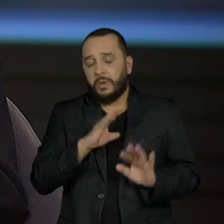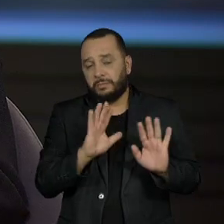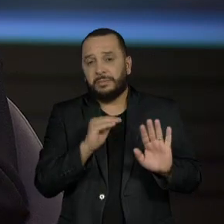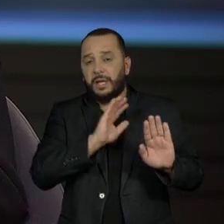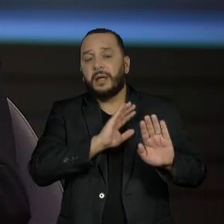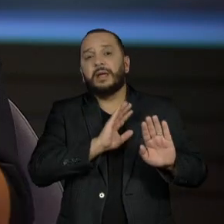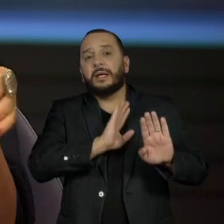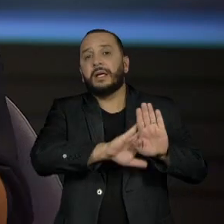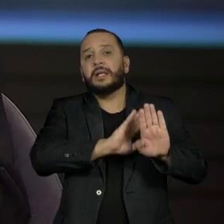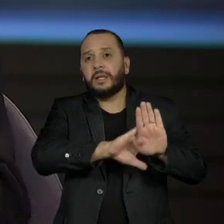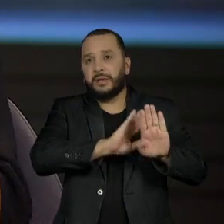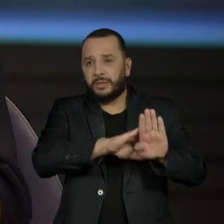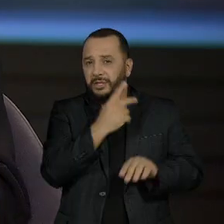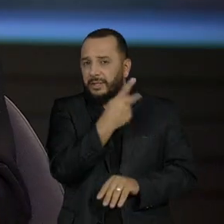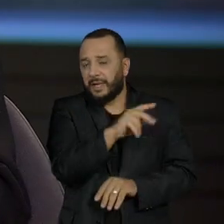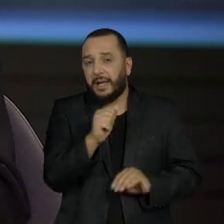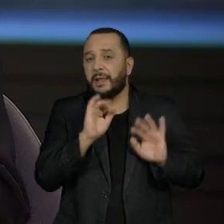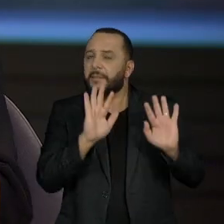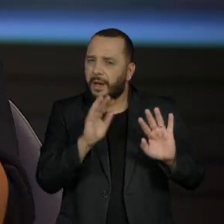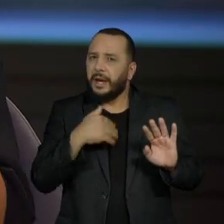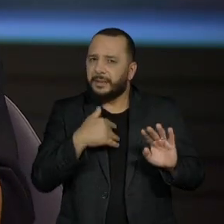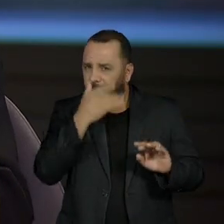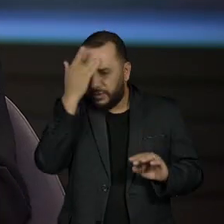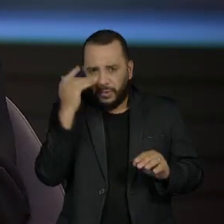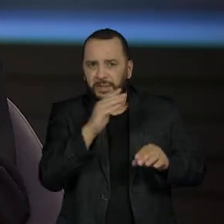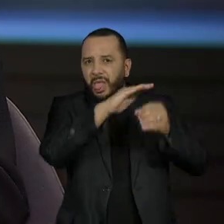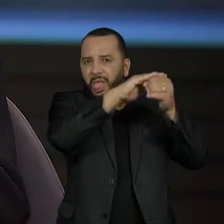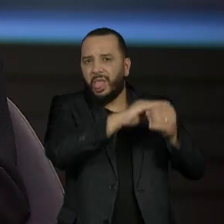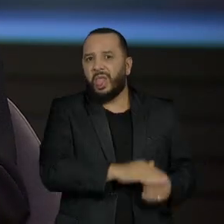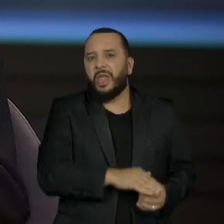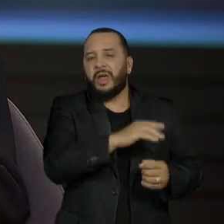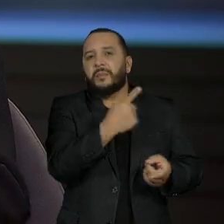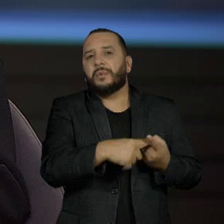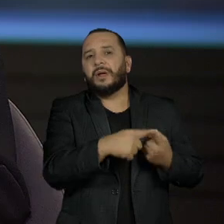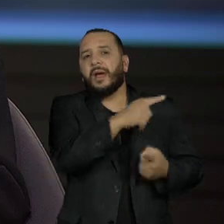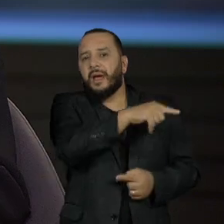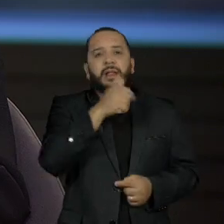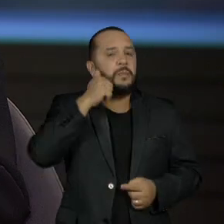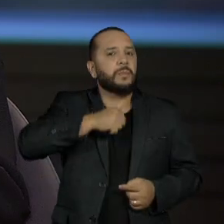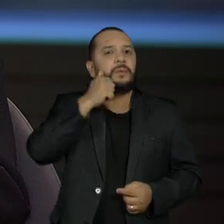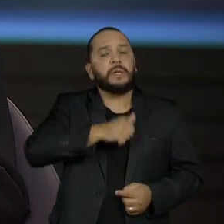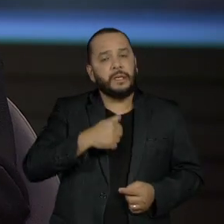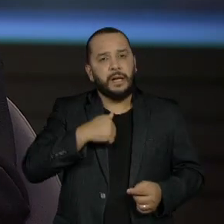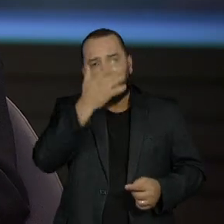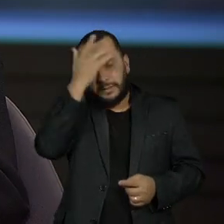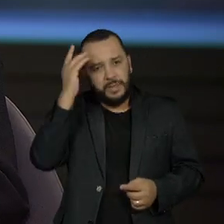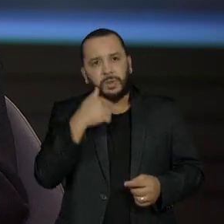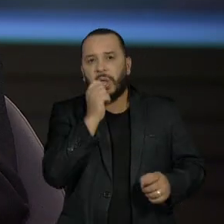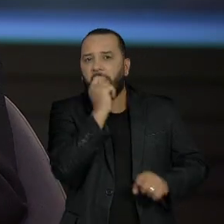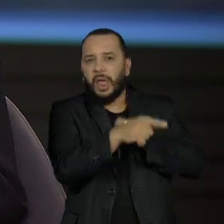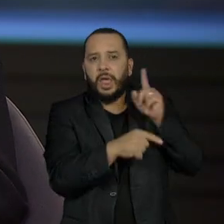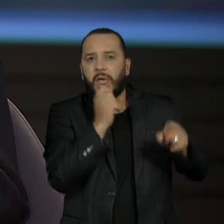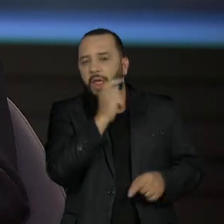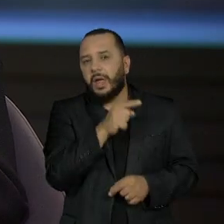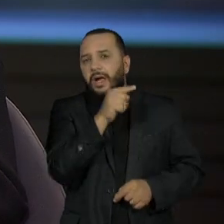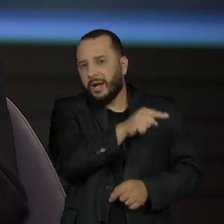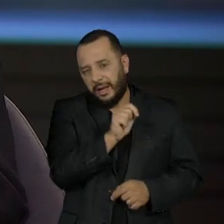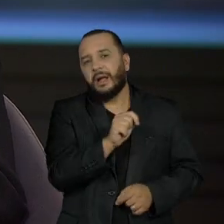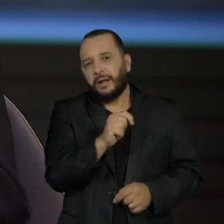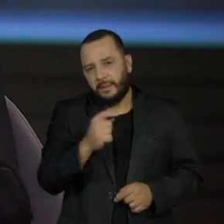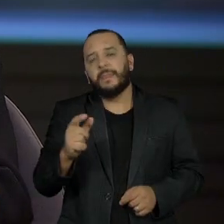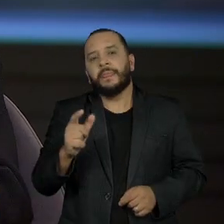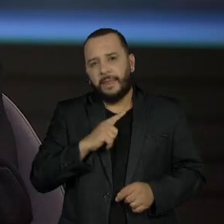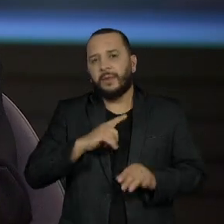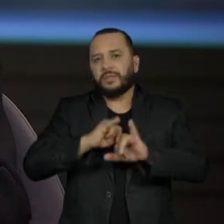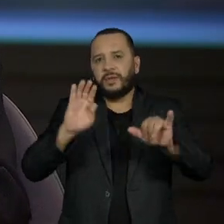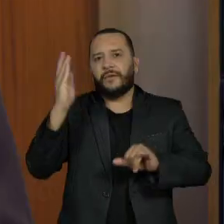ideológico, é inegável que o que se fez contra ela foi uma campanha muito sórdida de ataques misóginos e com muita, muita